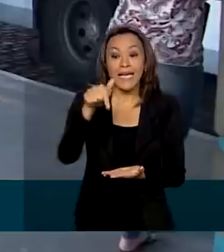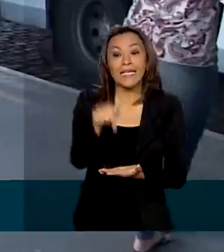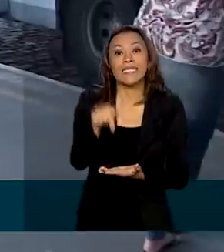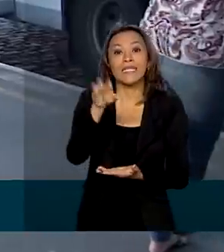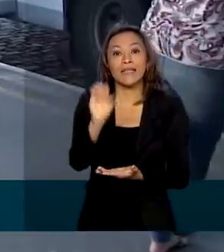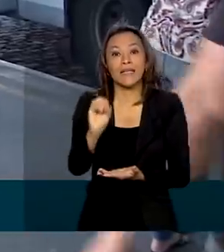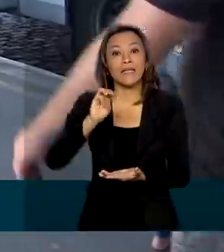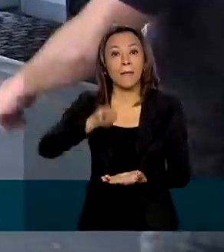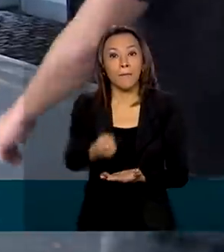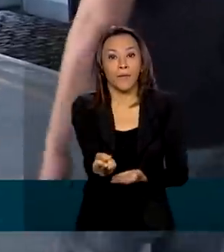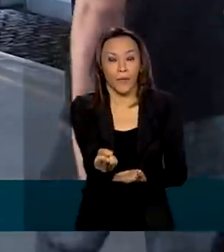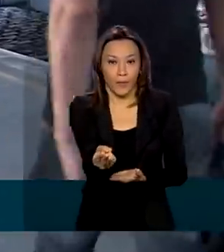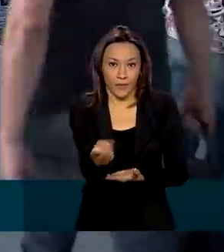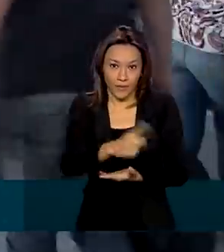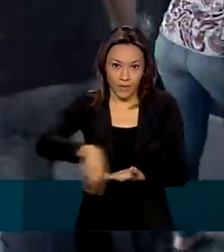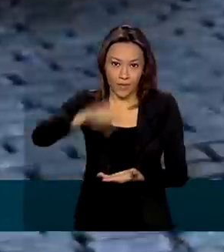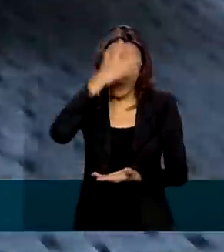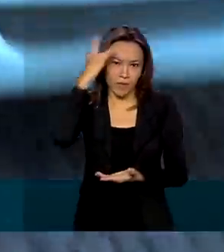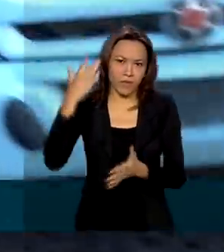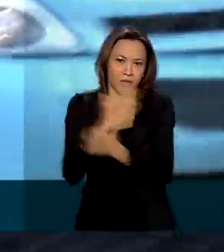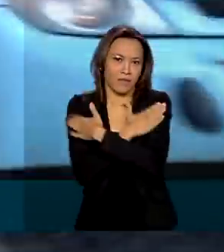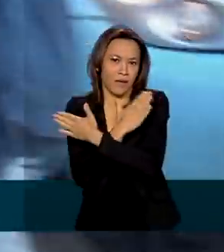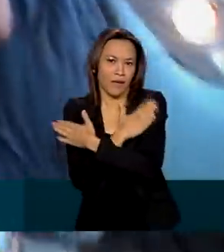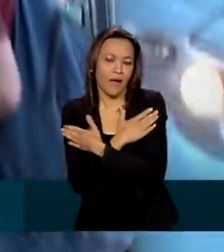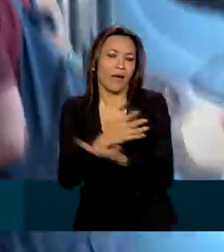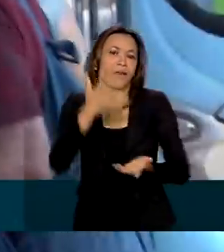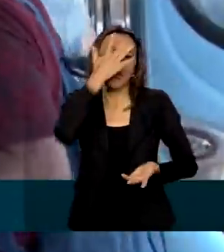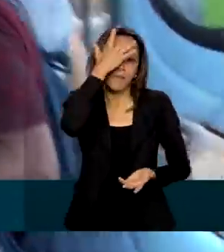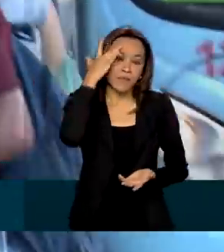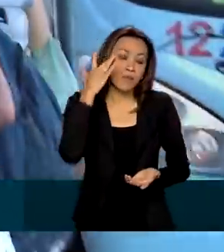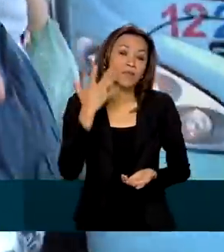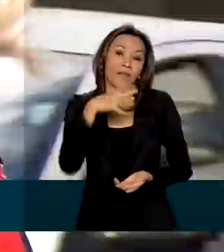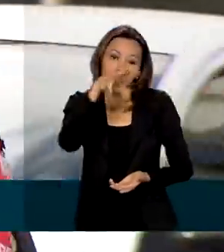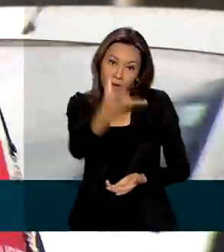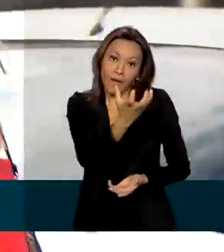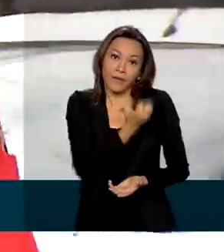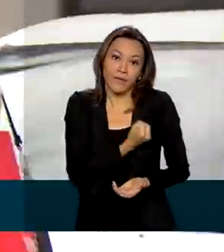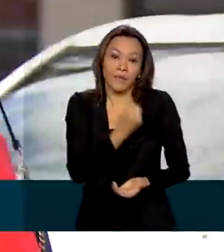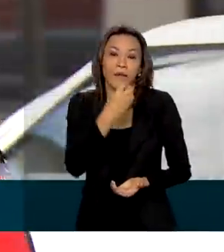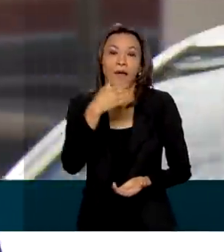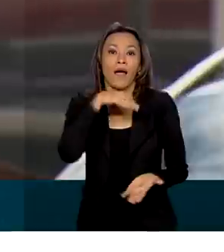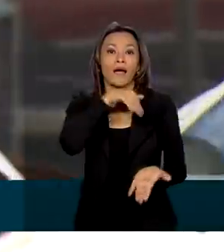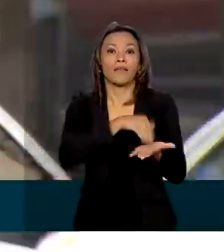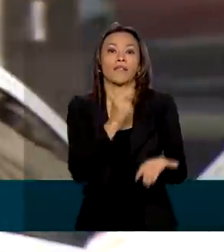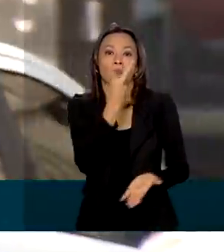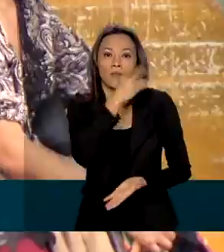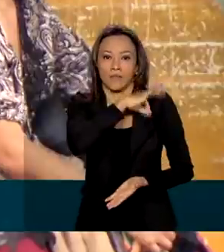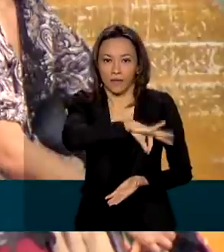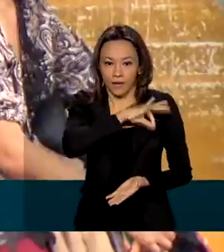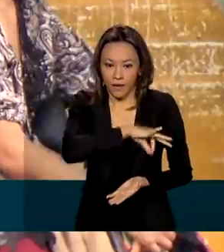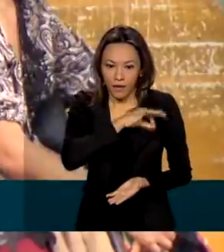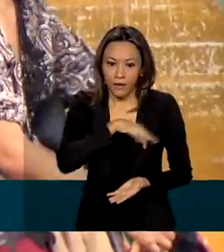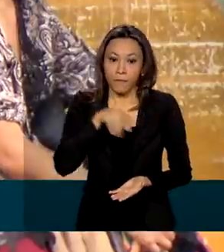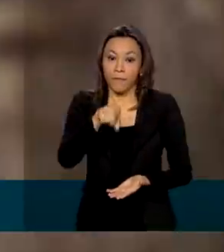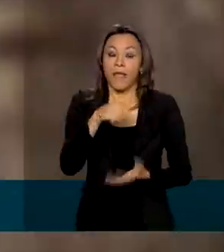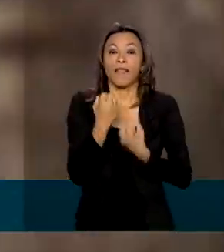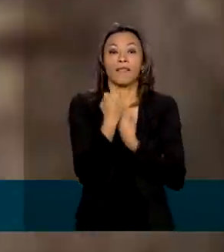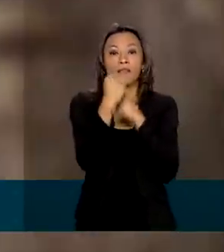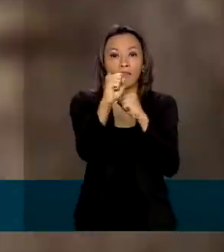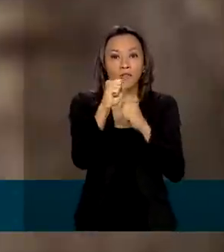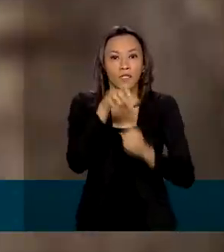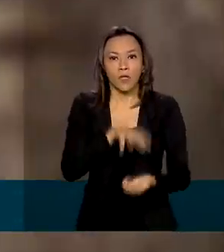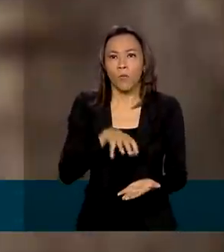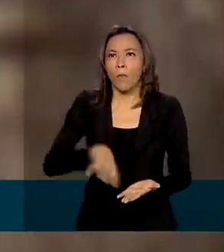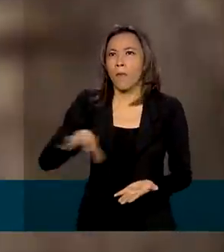brasileiros, entre desempregados e pessoas que recebem até dois salários mínimos. A Defensoria está presente nas 27